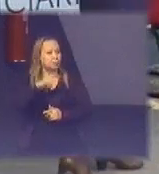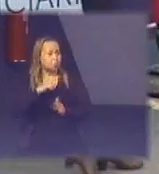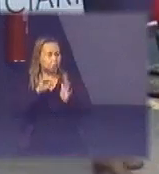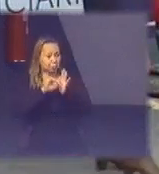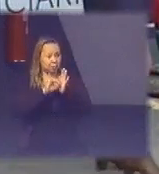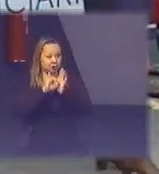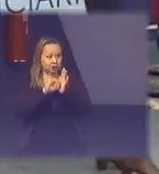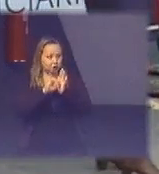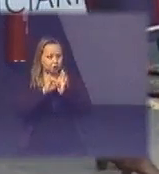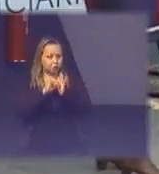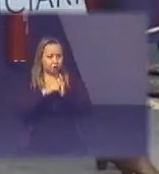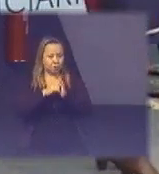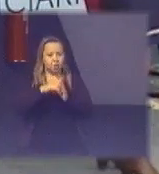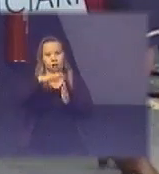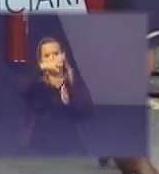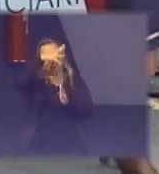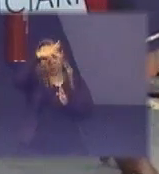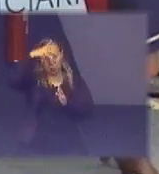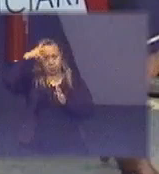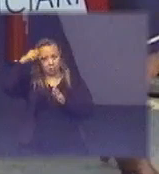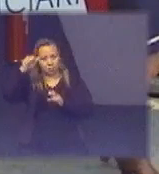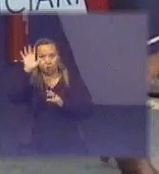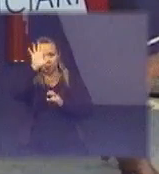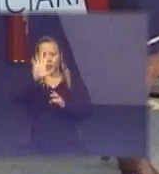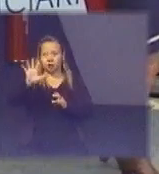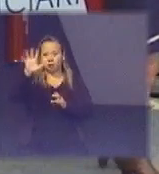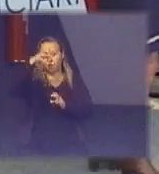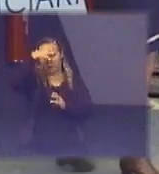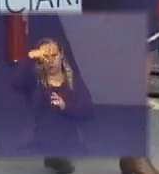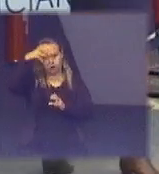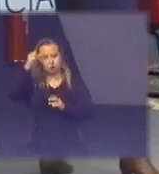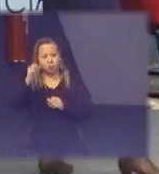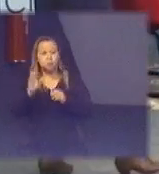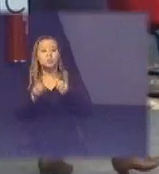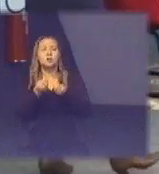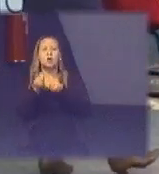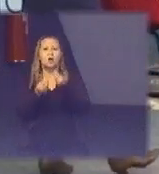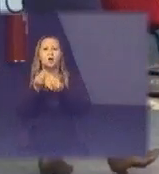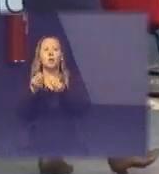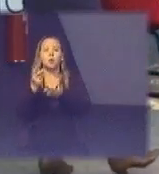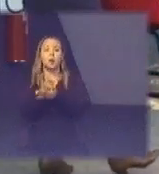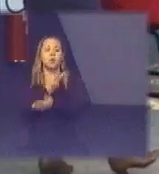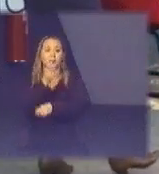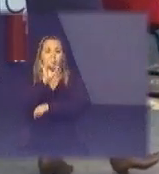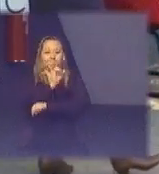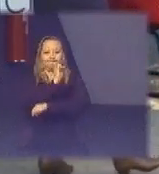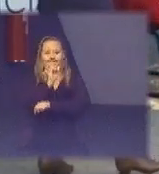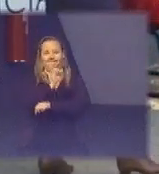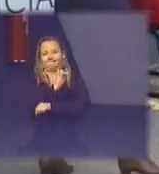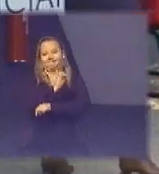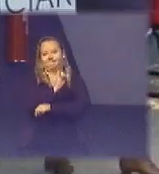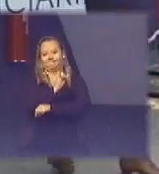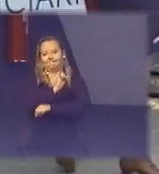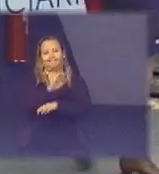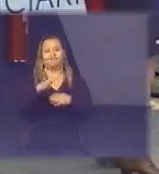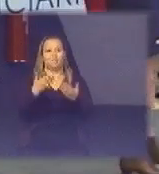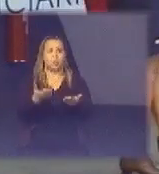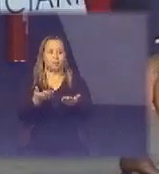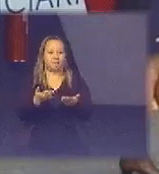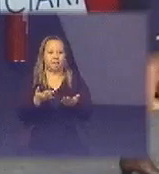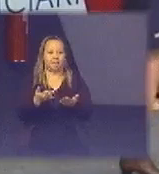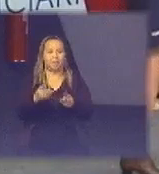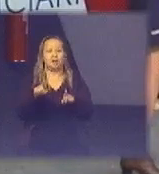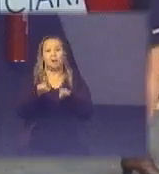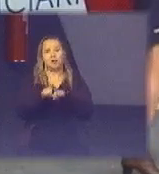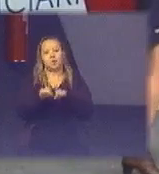na região amazônica como é que poderia acontecer a logística não basta eu falar para vocês que 56% está concentrado no sudeste se eu não